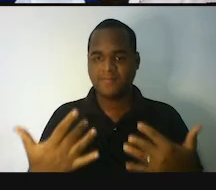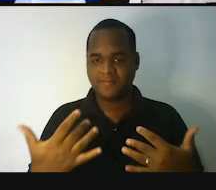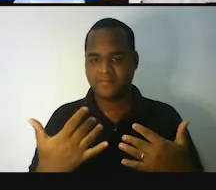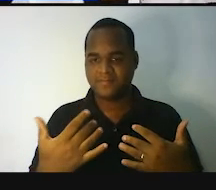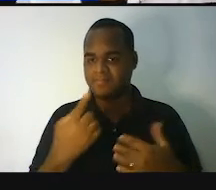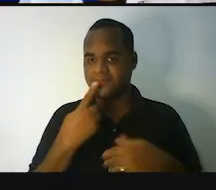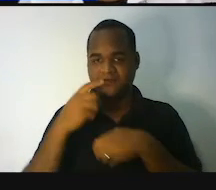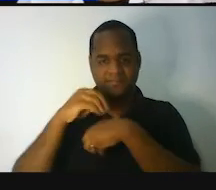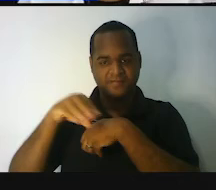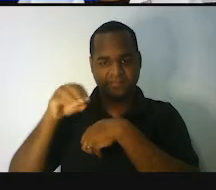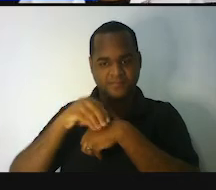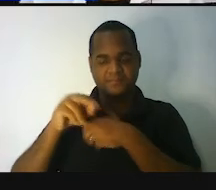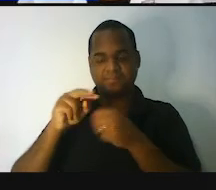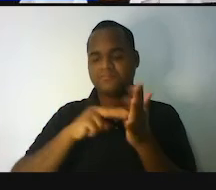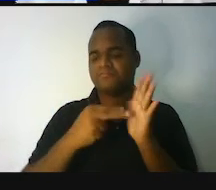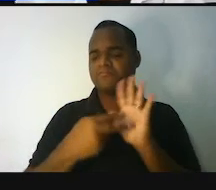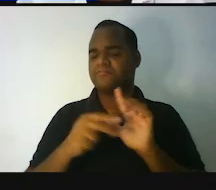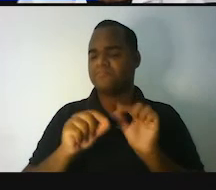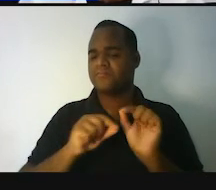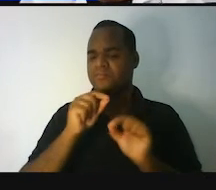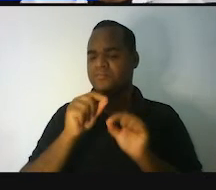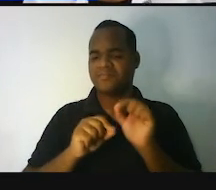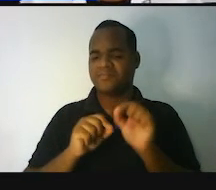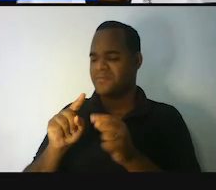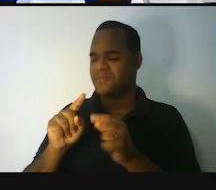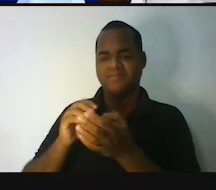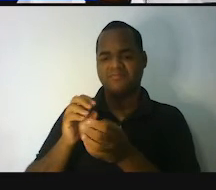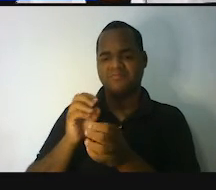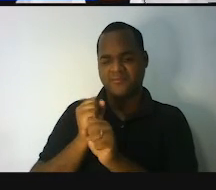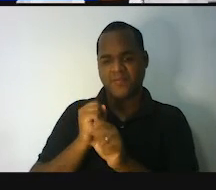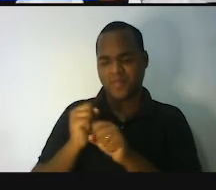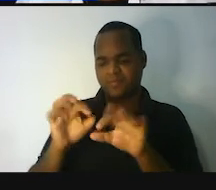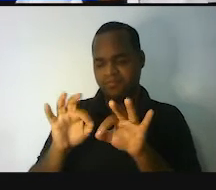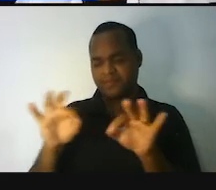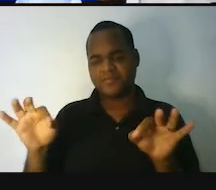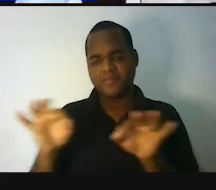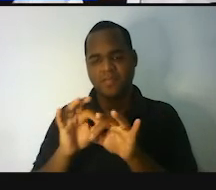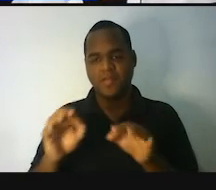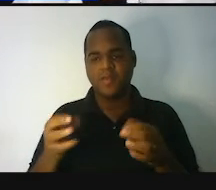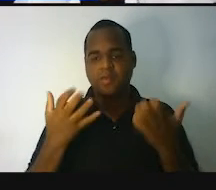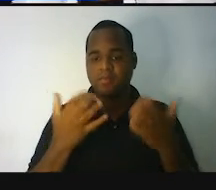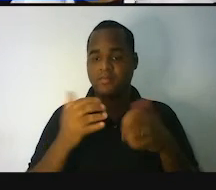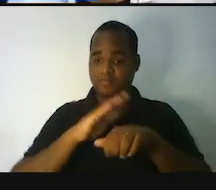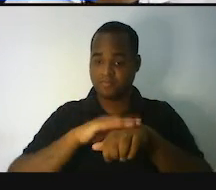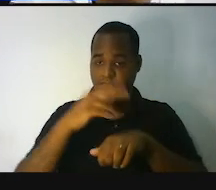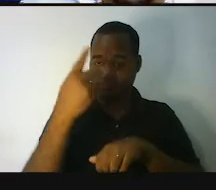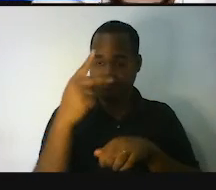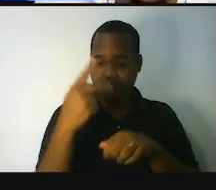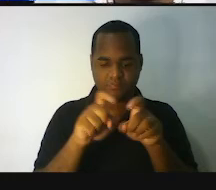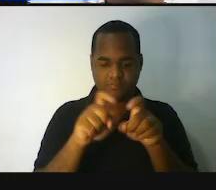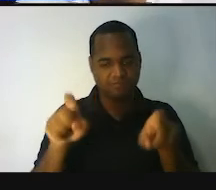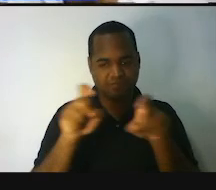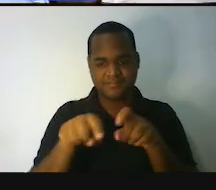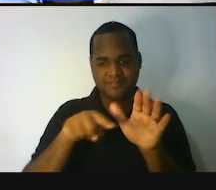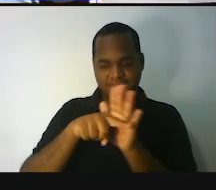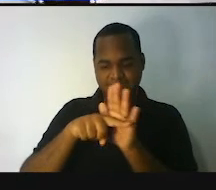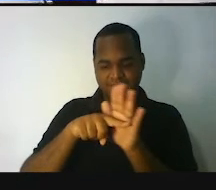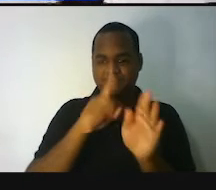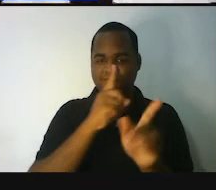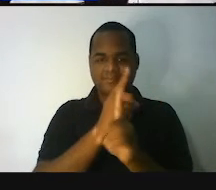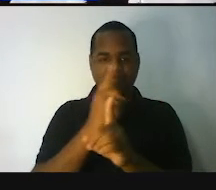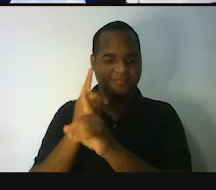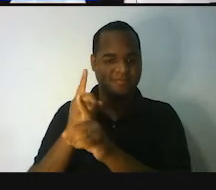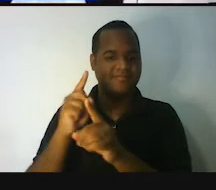é e não vou dizer qual o significado dela, quanto é que ela mede, realmente. Porque eu gostaria que você pesquisasse e